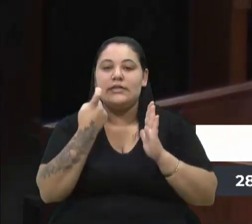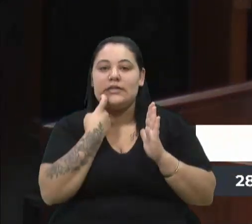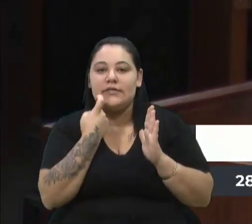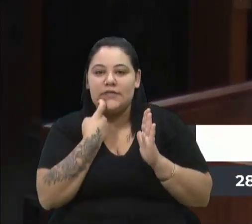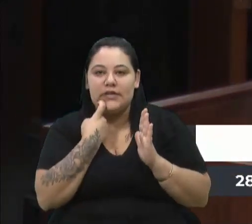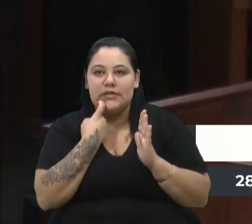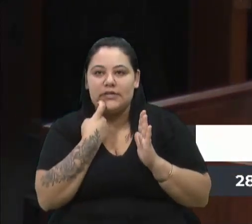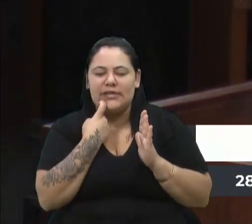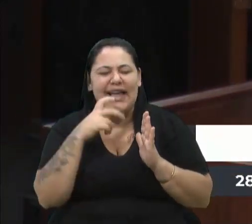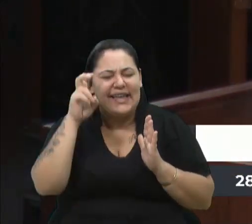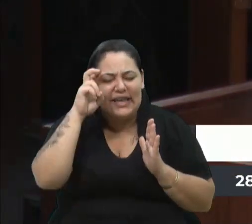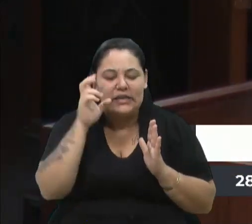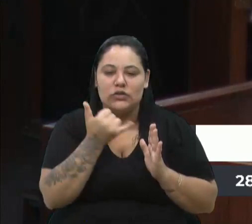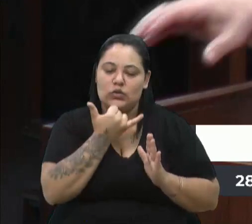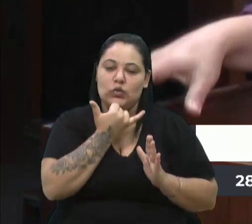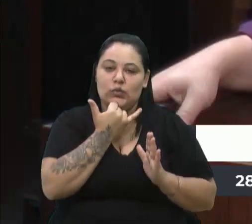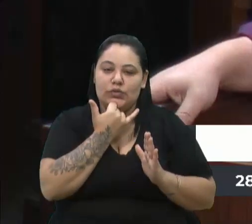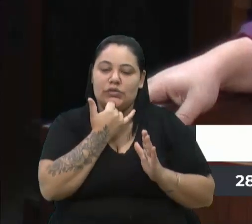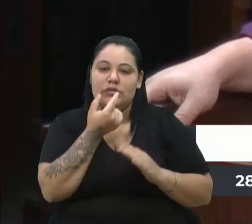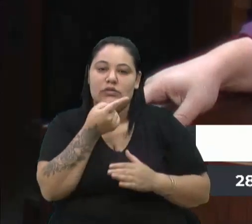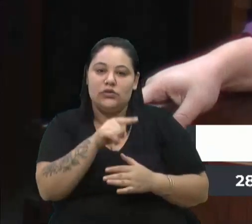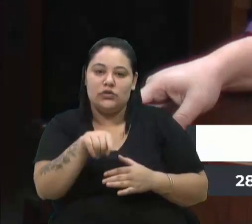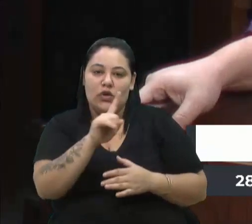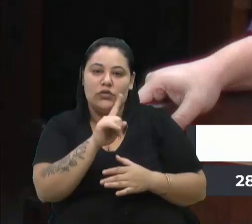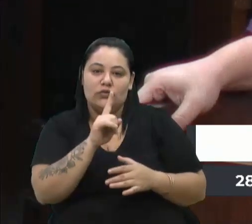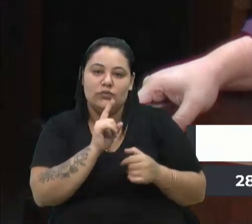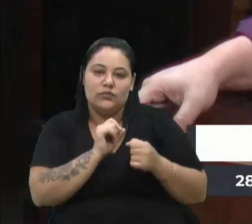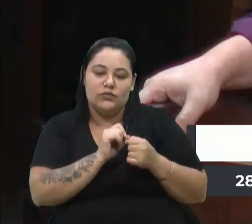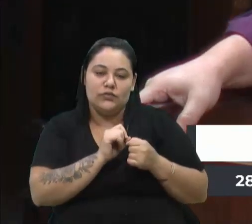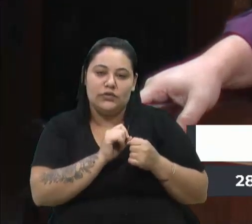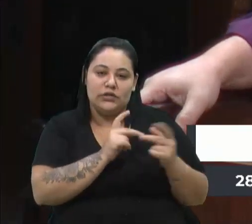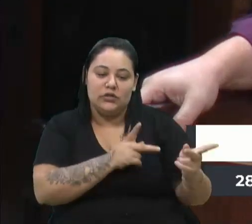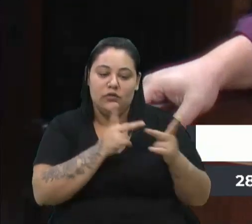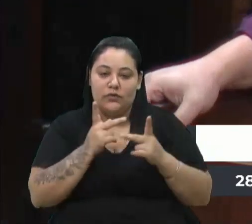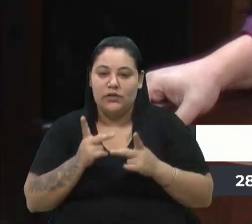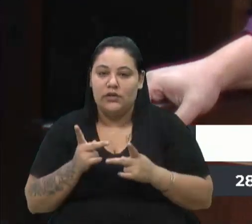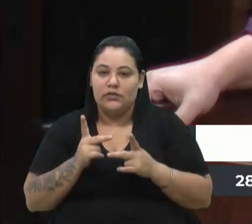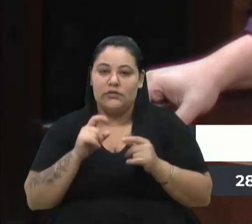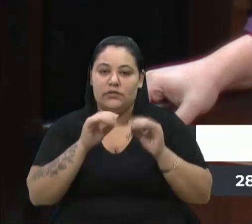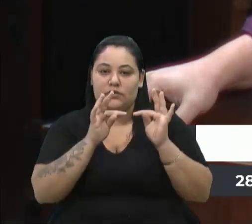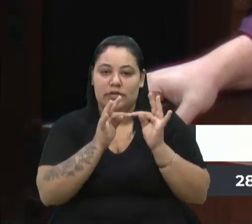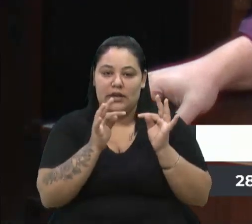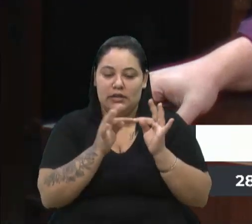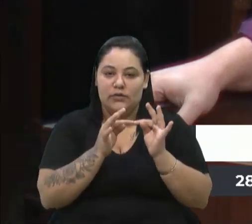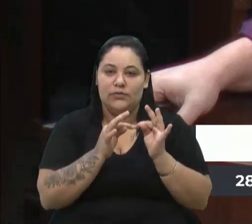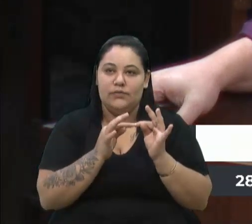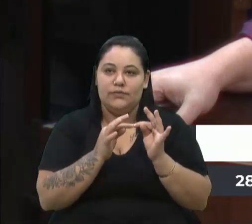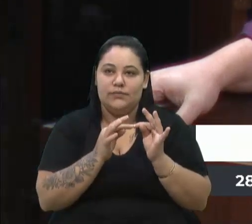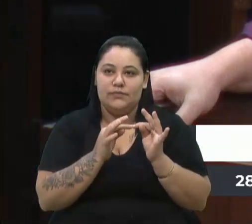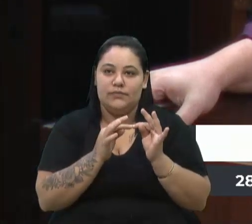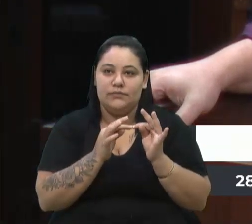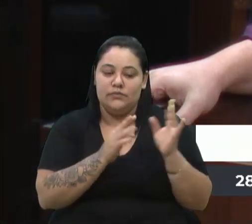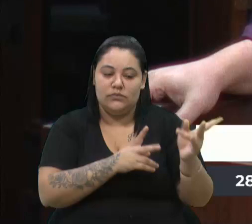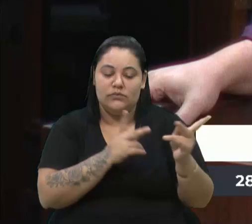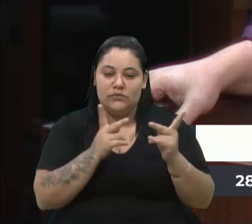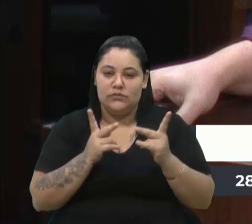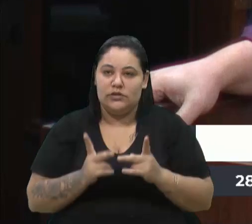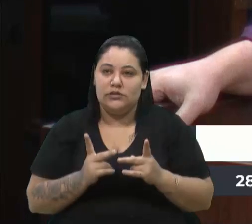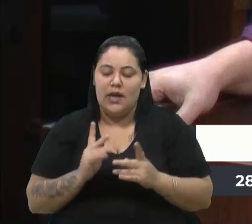quinta-feira, melhor dizendo a gente foi convidado a também fazer uma visita técnica e uma visita